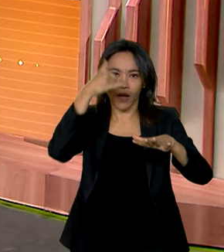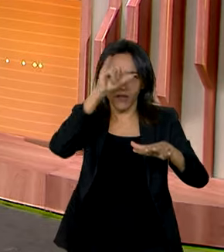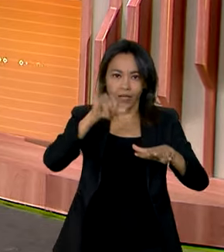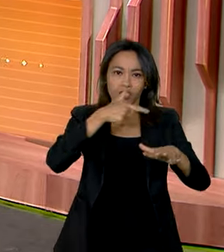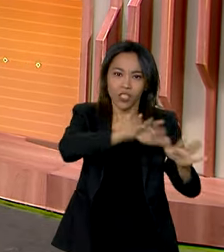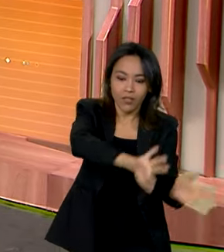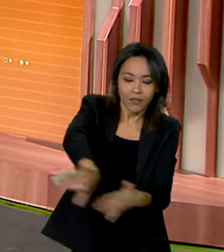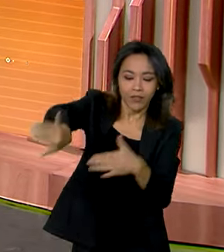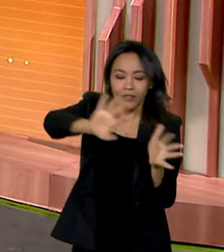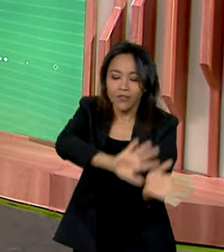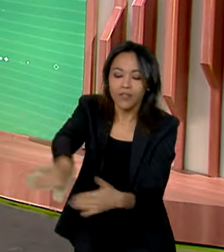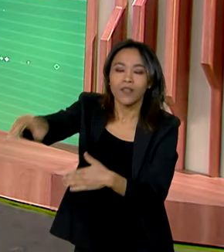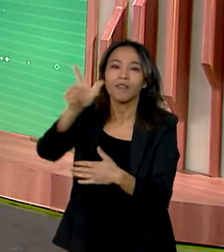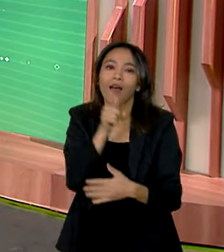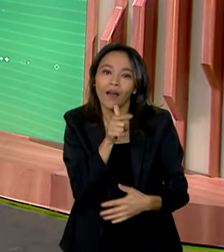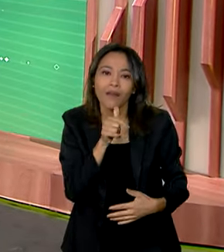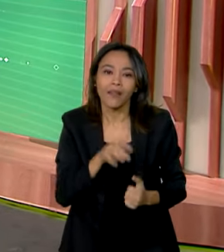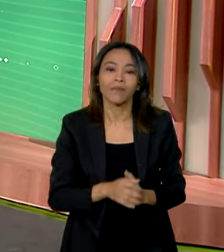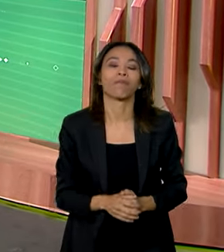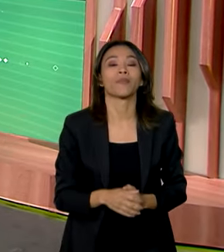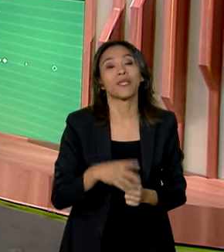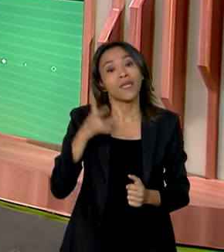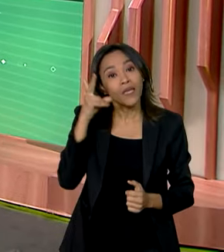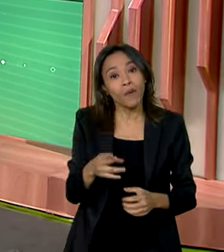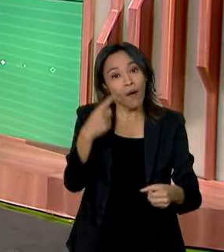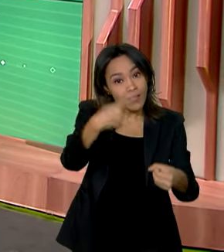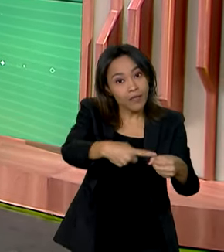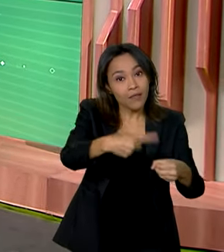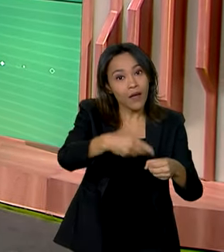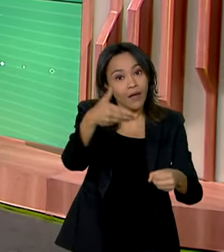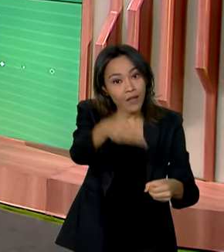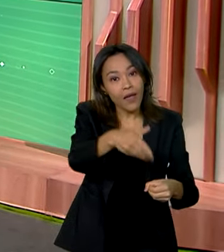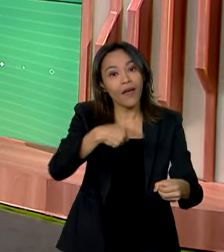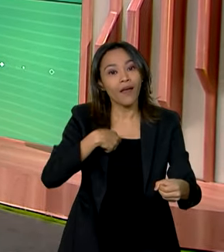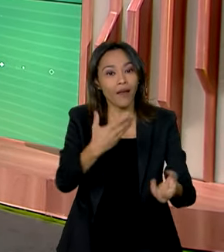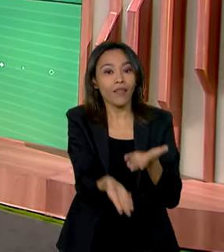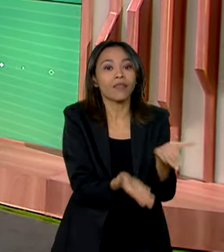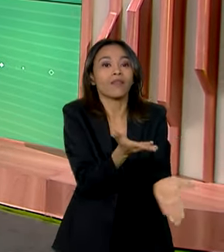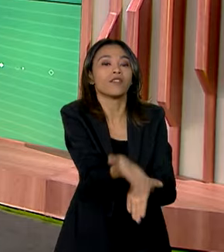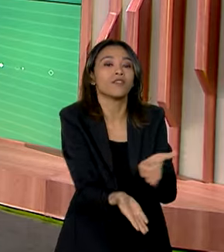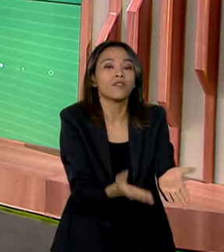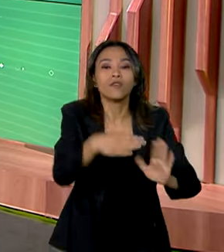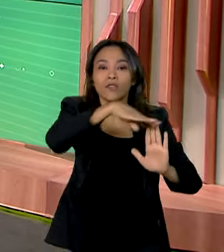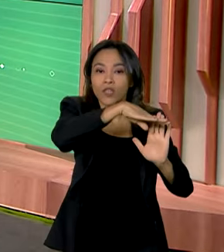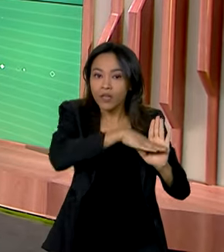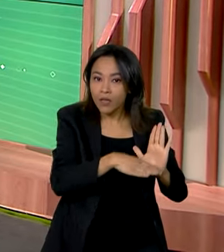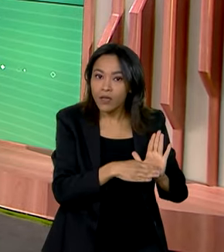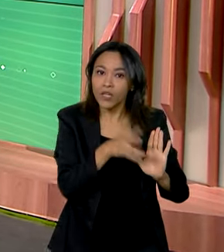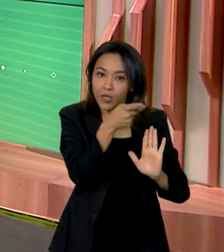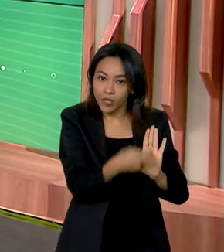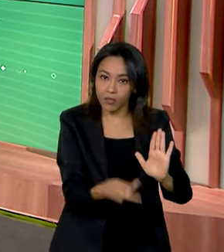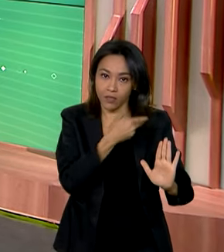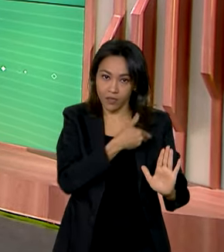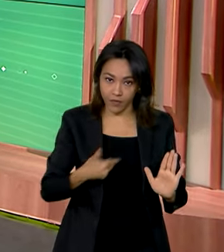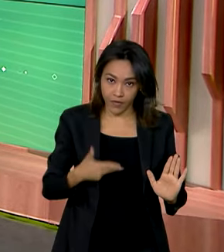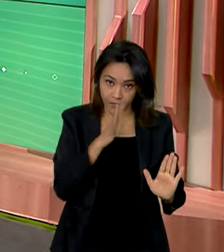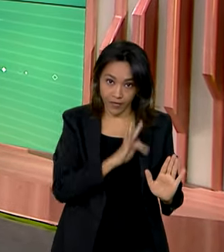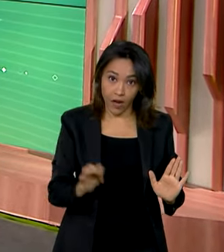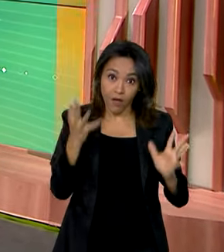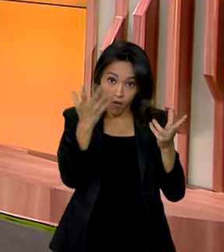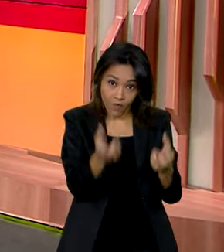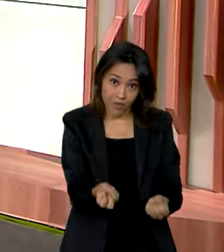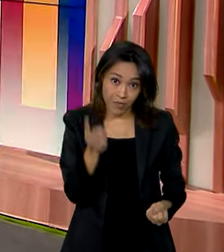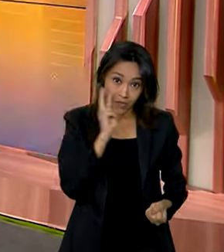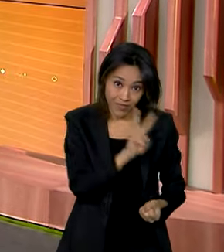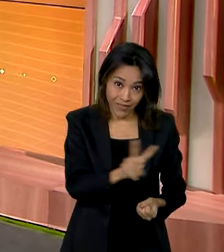de Araraquara, como todos os municípios brasileiros, é atendida por programas e projetos do governo federal. Então, vamos dar uma olhada